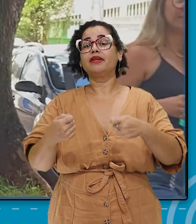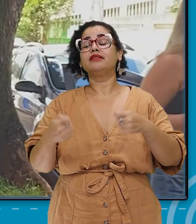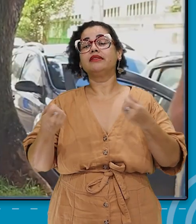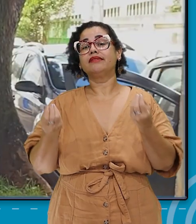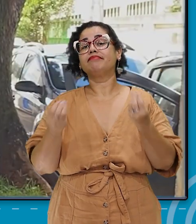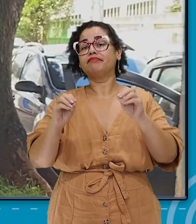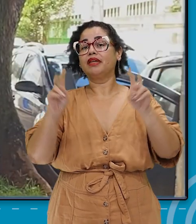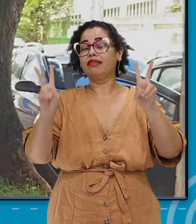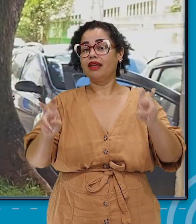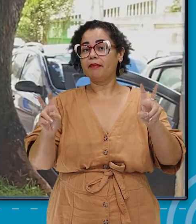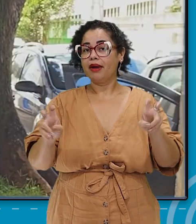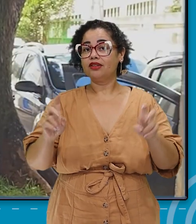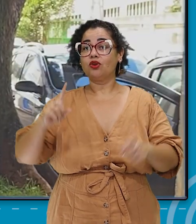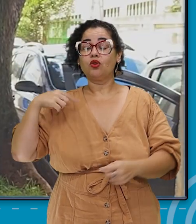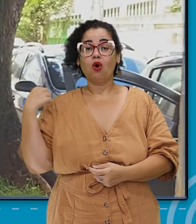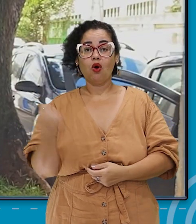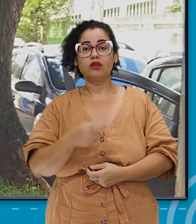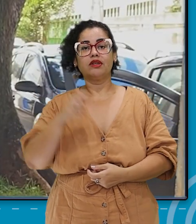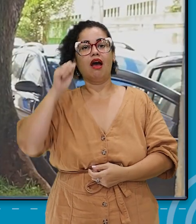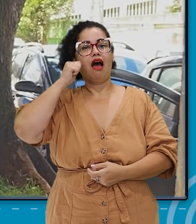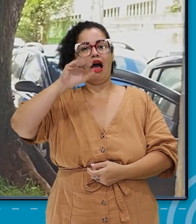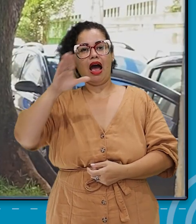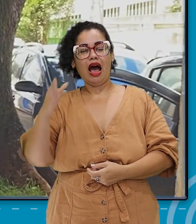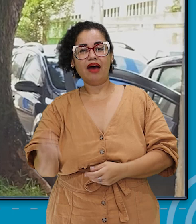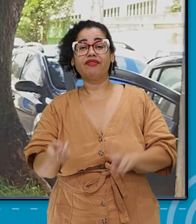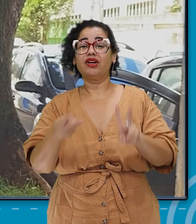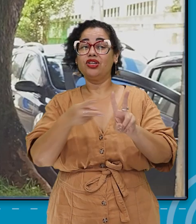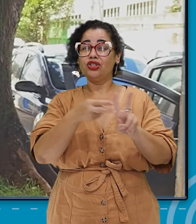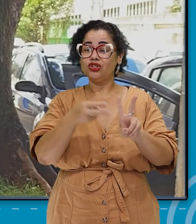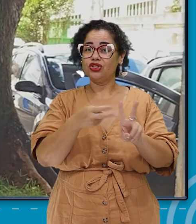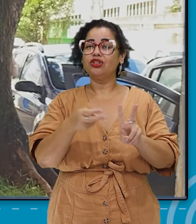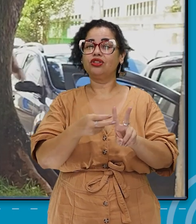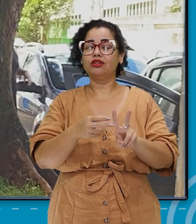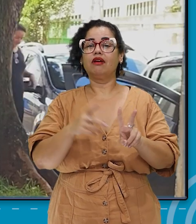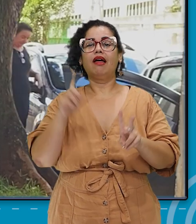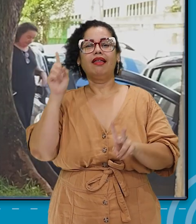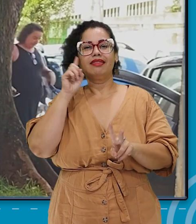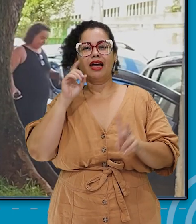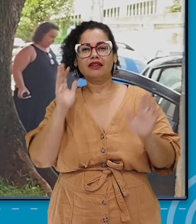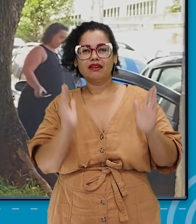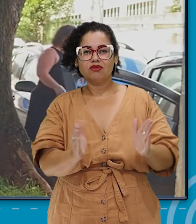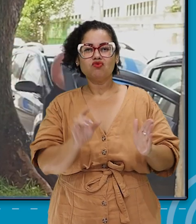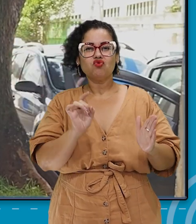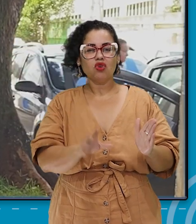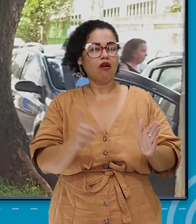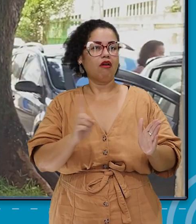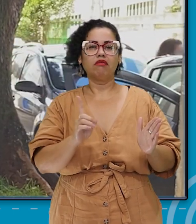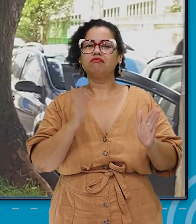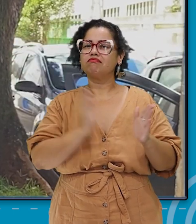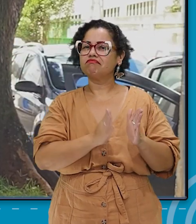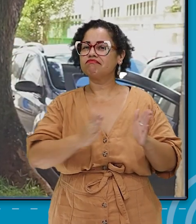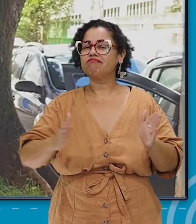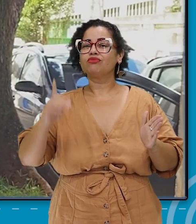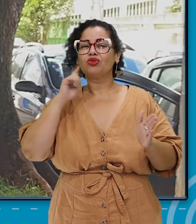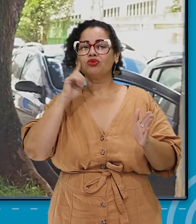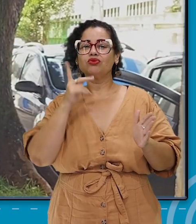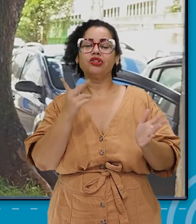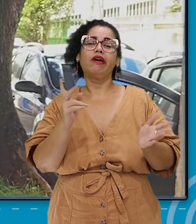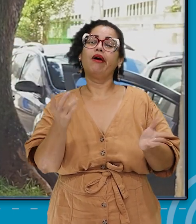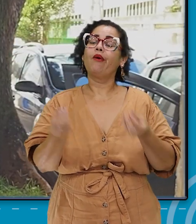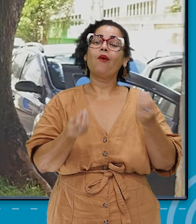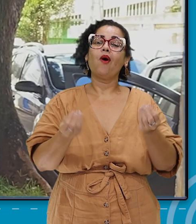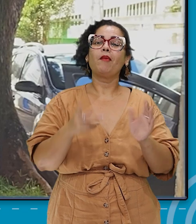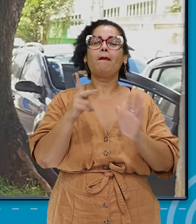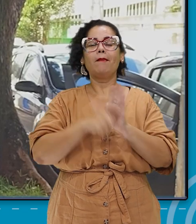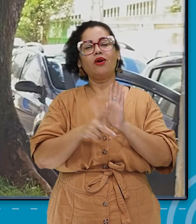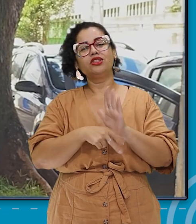nossas temáticas, aí eu falo tanto afro-brasileiras, quanto as indígenas, em datas comemorativas. Então, através do projeto de trabalho,